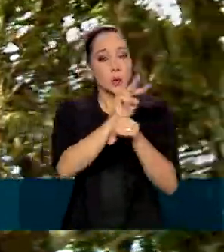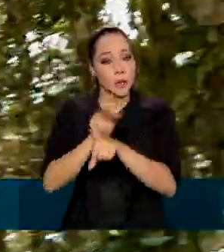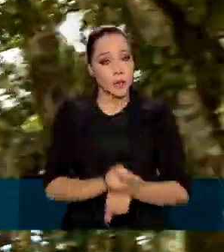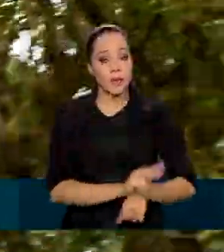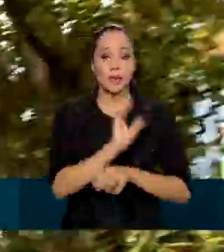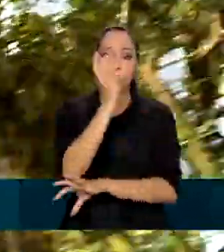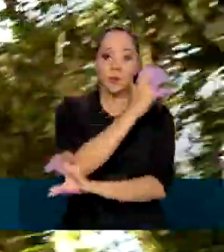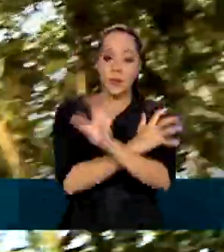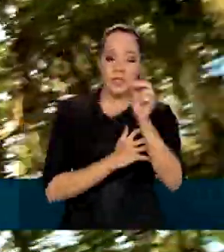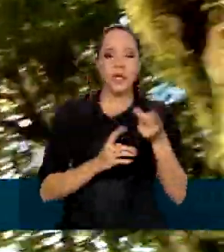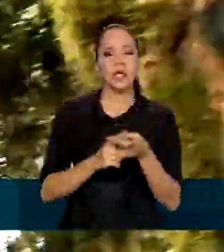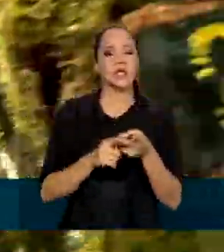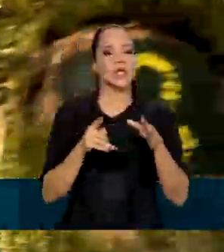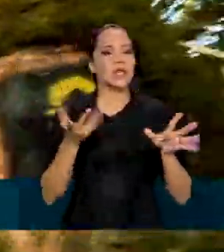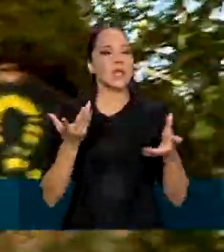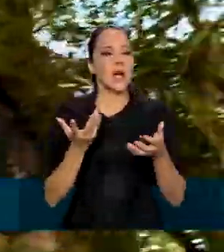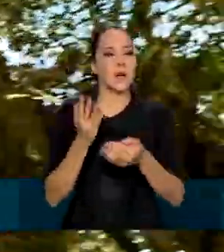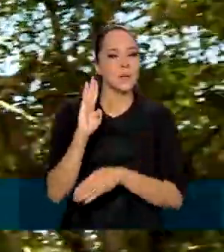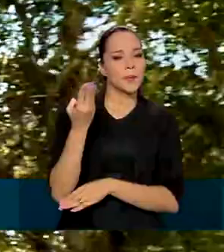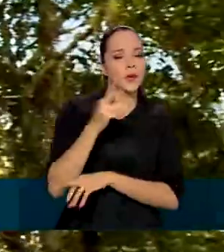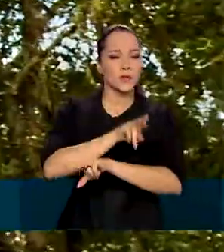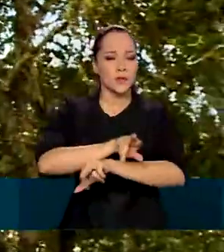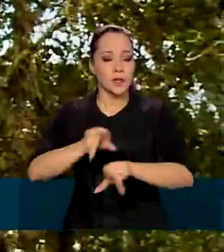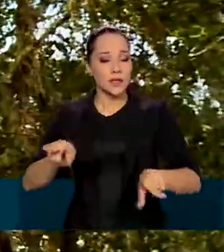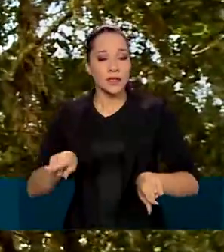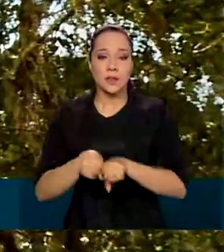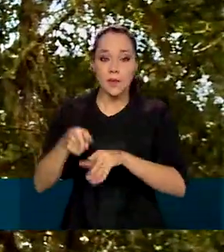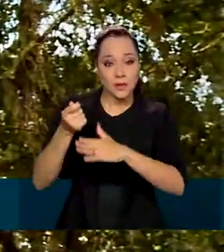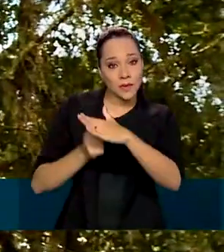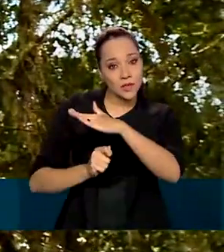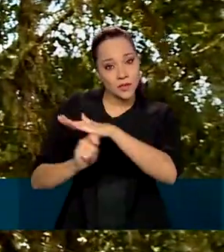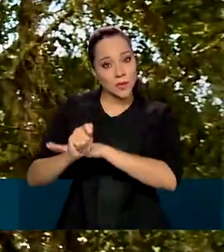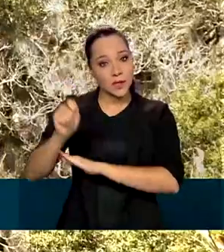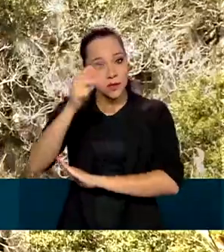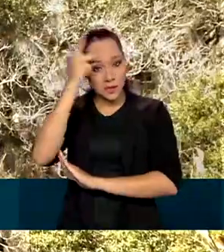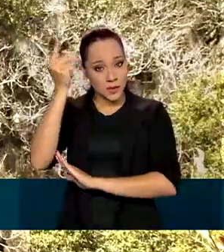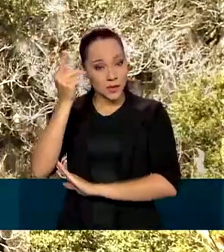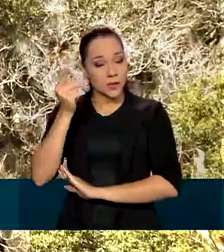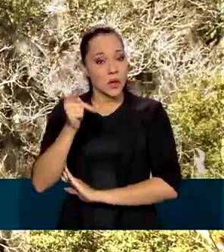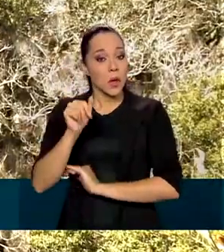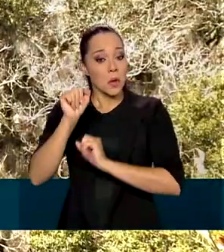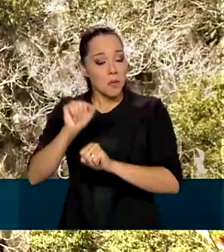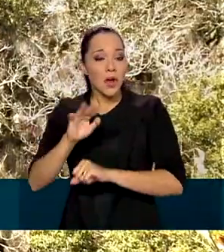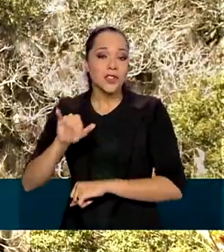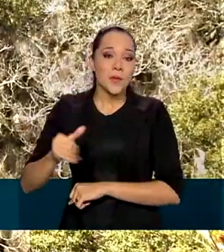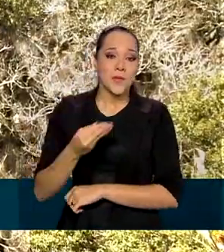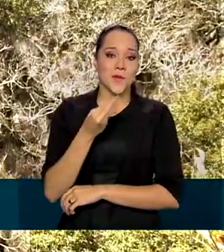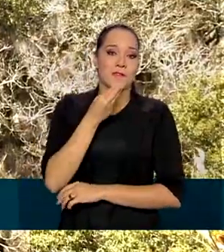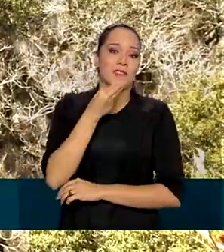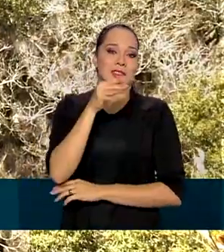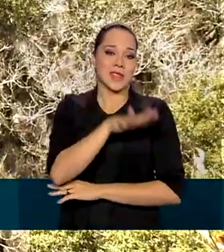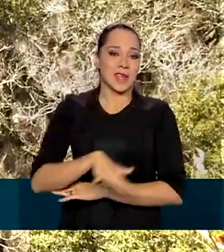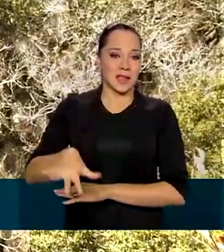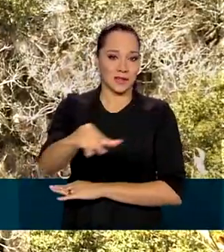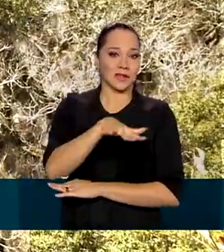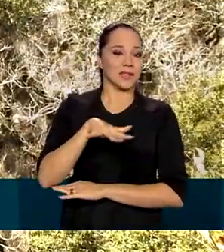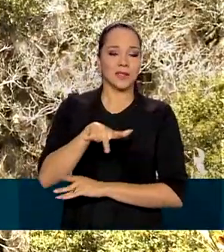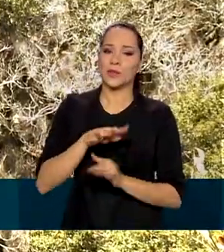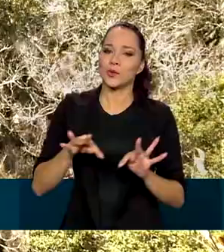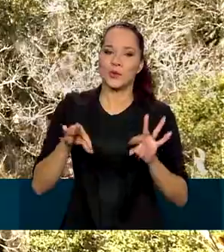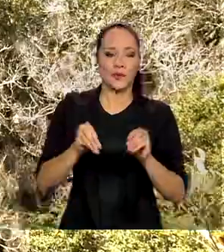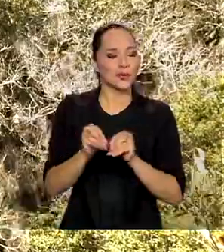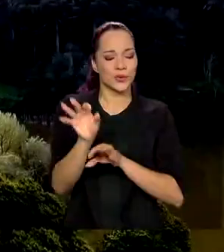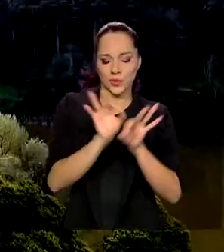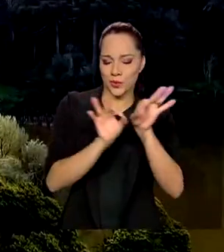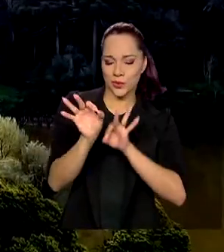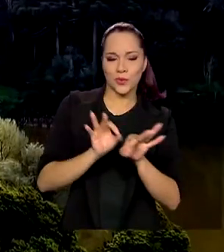meio ambiente, da biodiversidade e também os investimentos para que os usuários possam aproveitar esses parques, que tudo isso seja